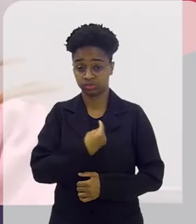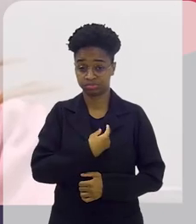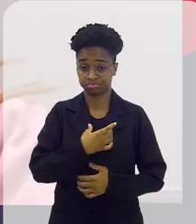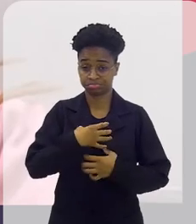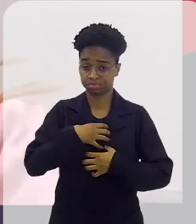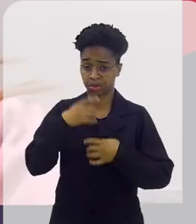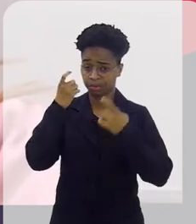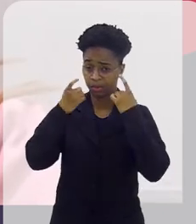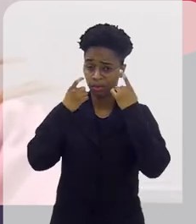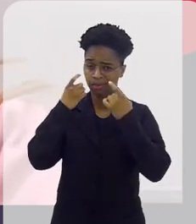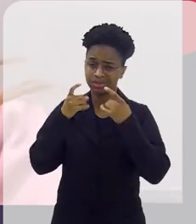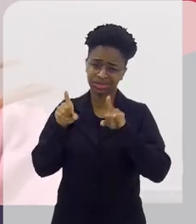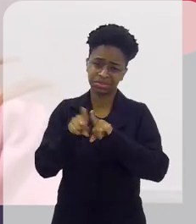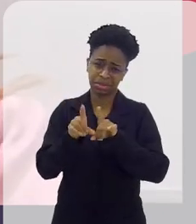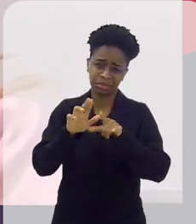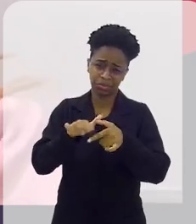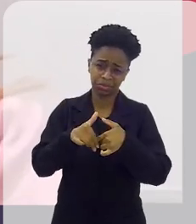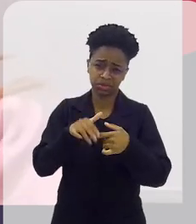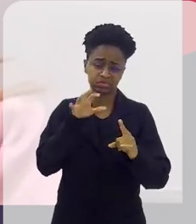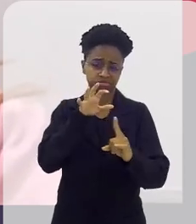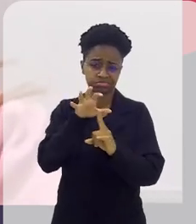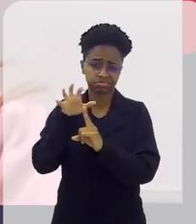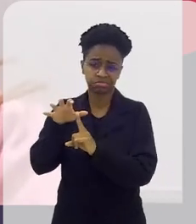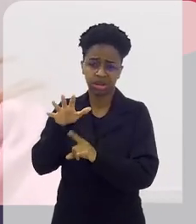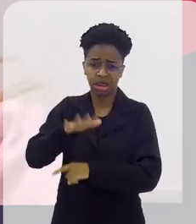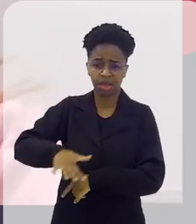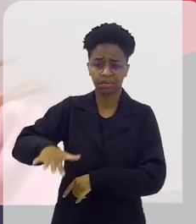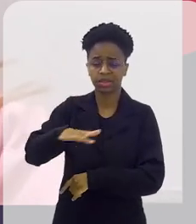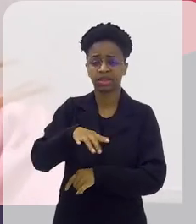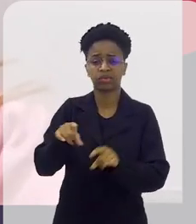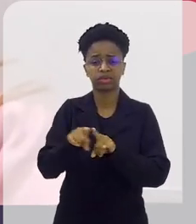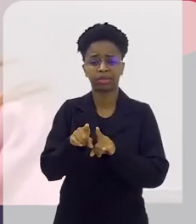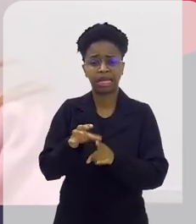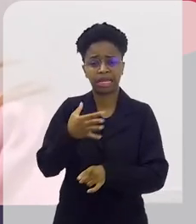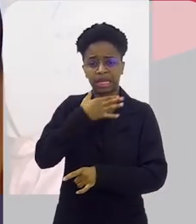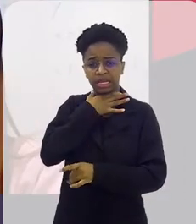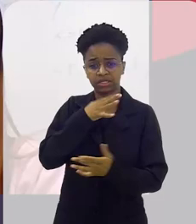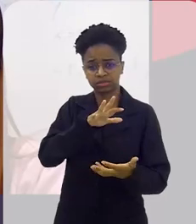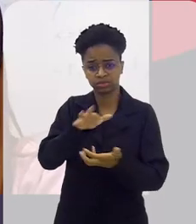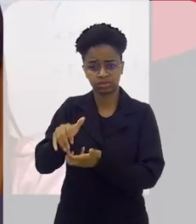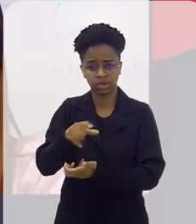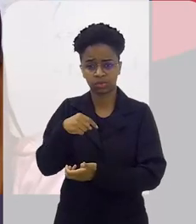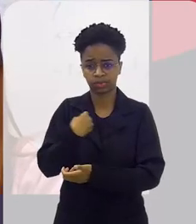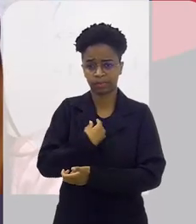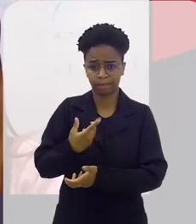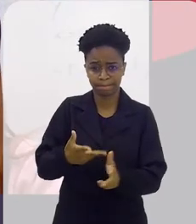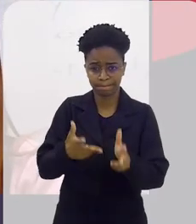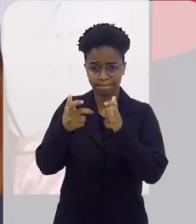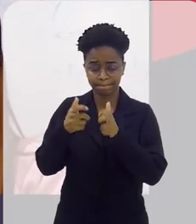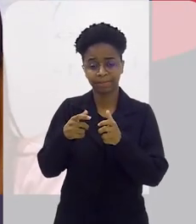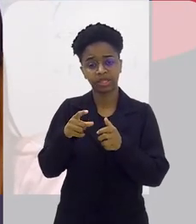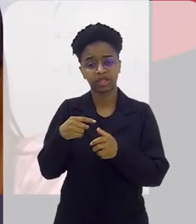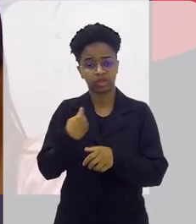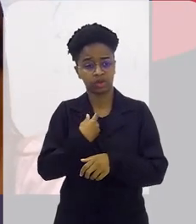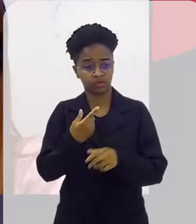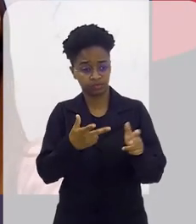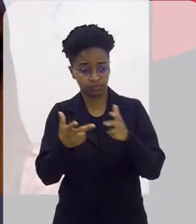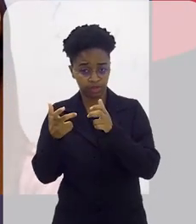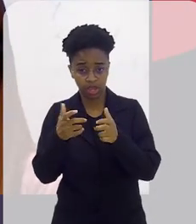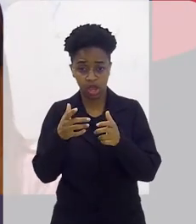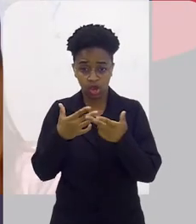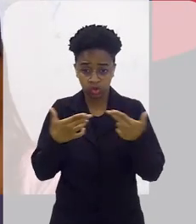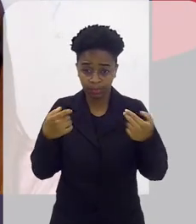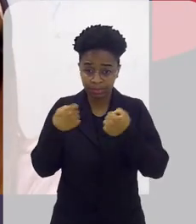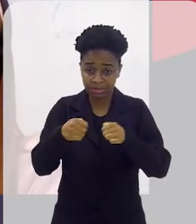a gente está muito mais preocupado, acho que por conta também de todos esses impactos ambientais, essas crises globais que a gente está presenciando, que a gente está vendo que as coisas precisam ser feitas